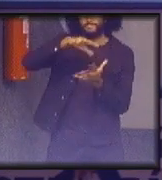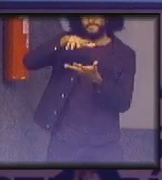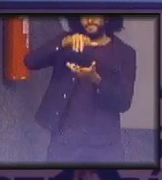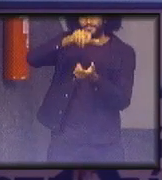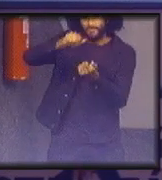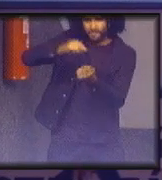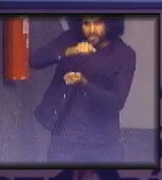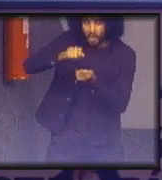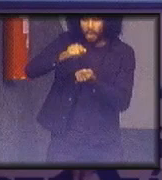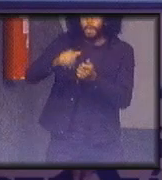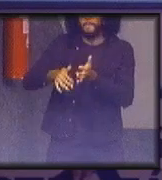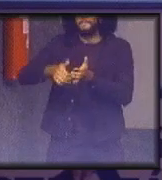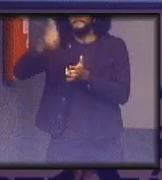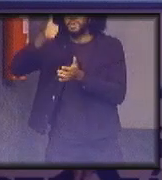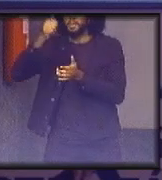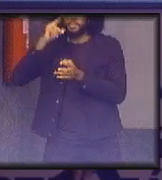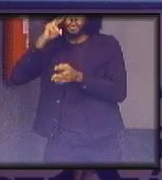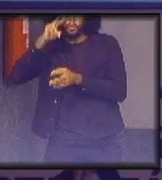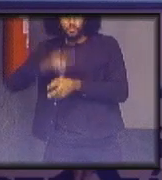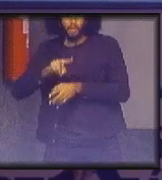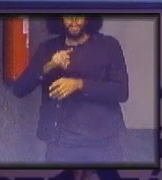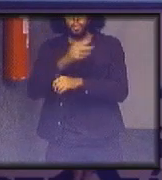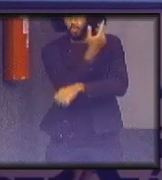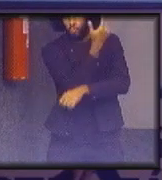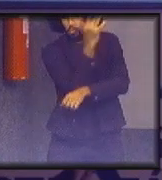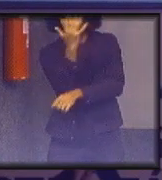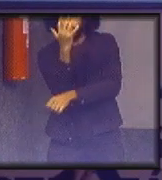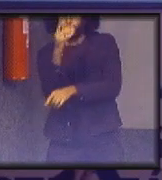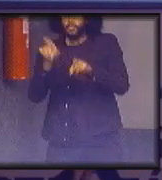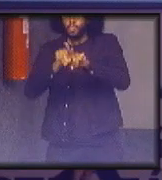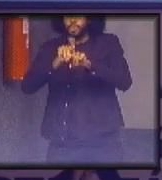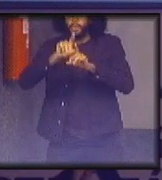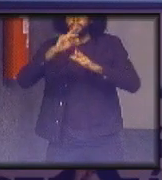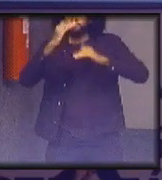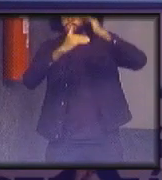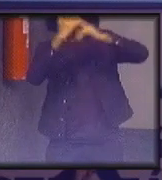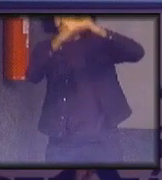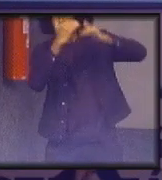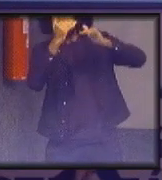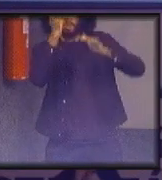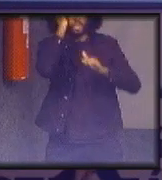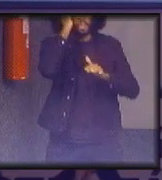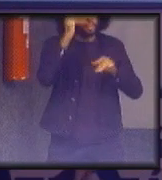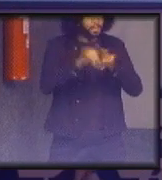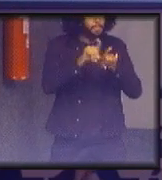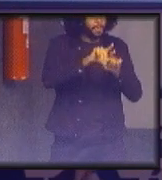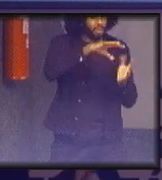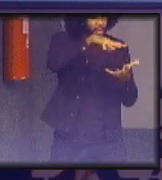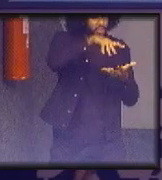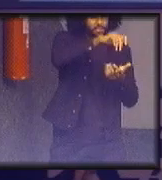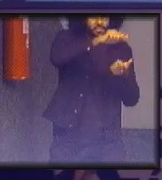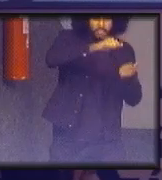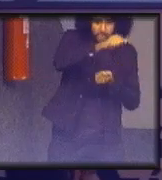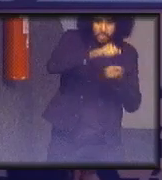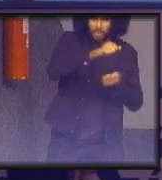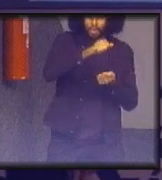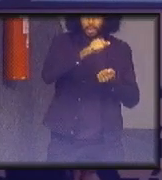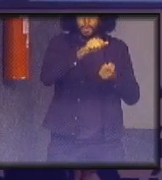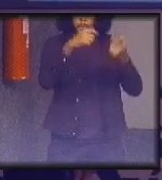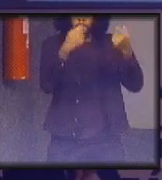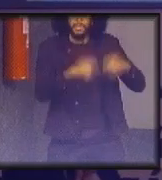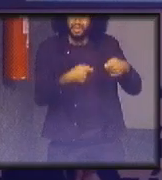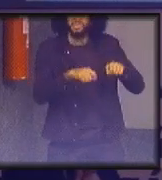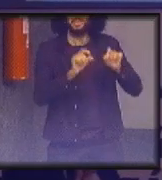enxergando em termos de meio ambiente e desenvolvimento entendendo que sustentabilidade tem que levar em